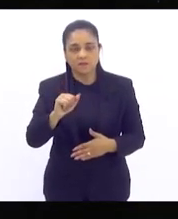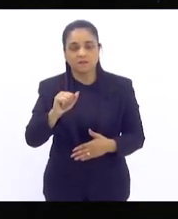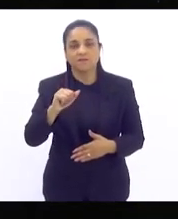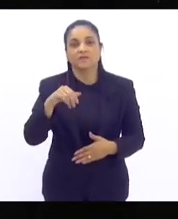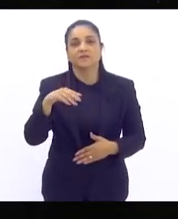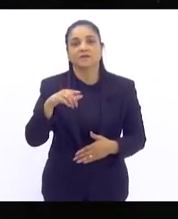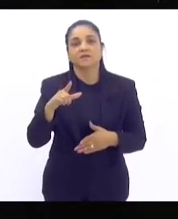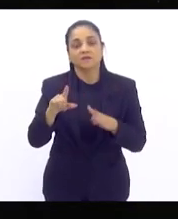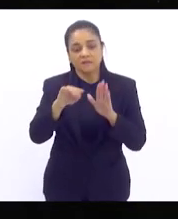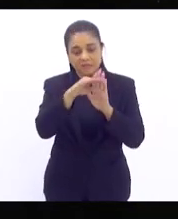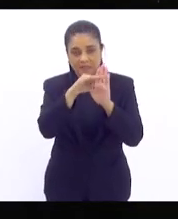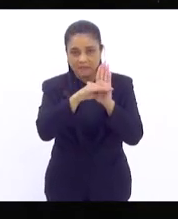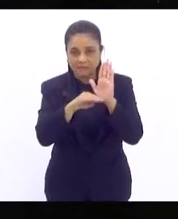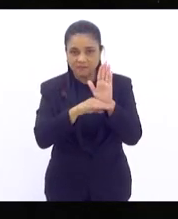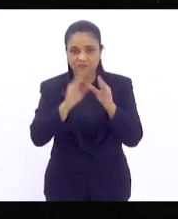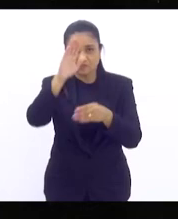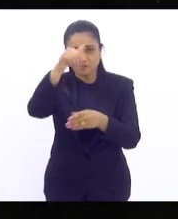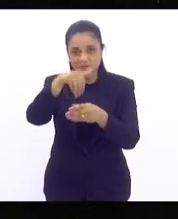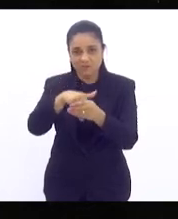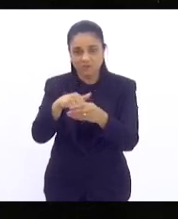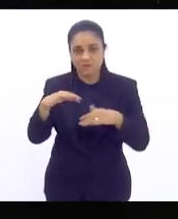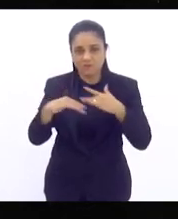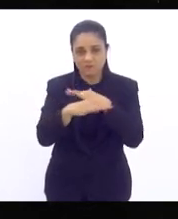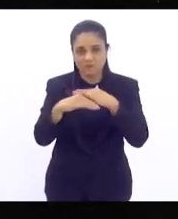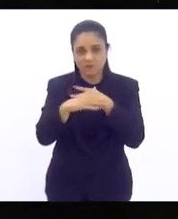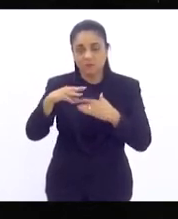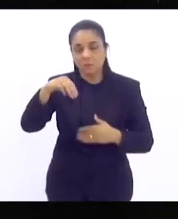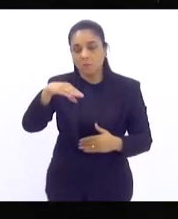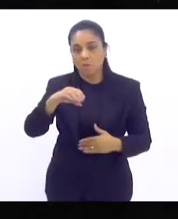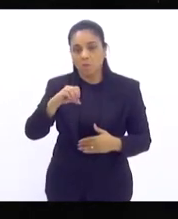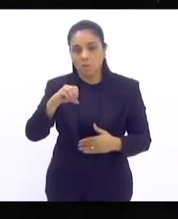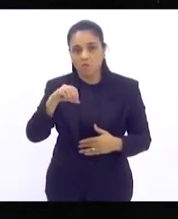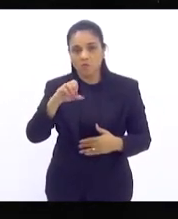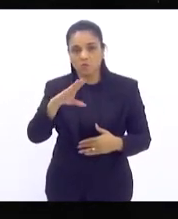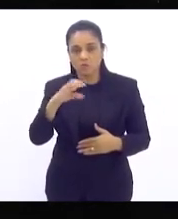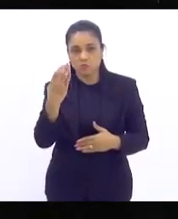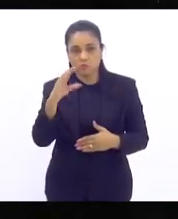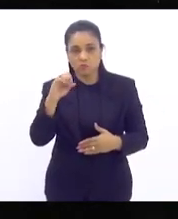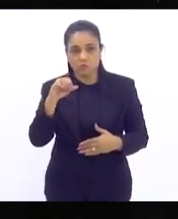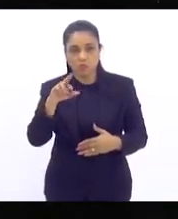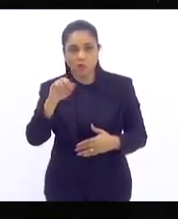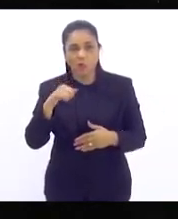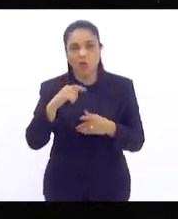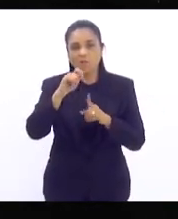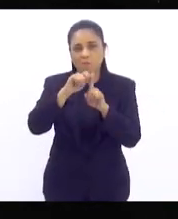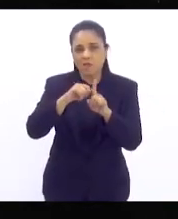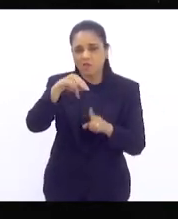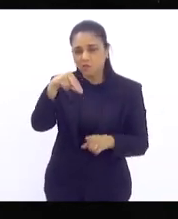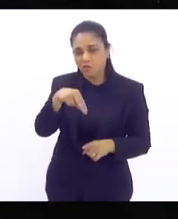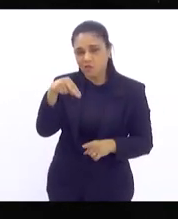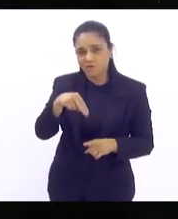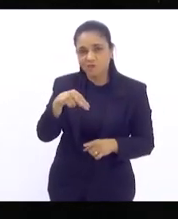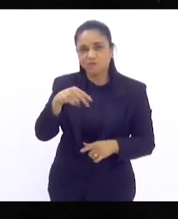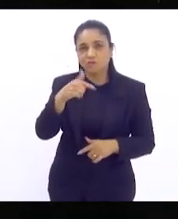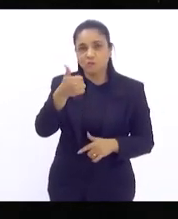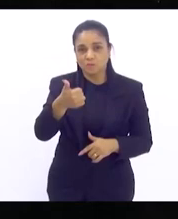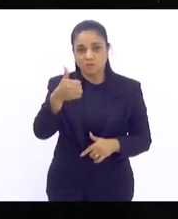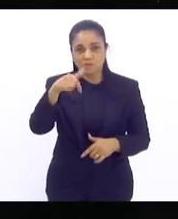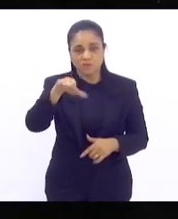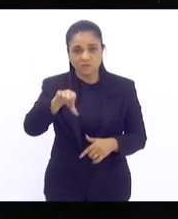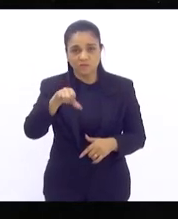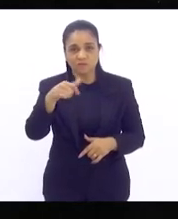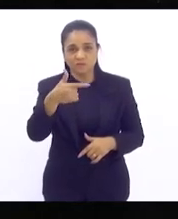na lista dos eleitores da cidade de Mossoró em novembro de 1927. Fato que